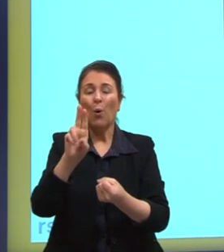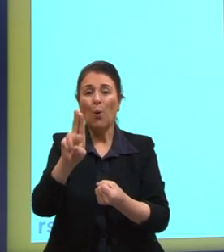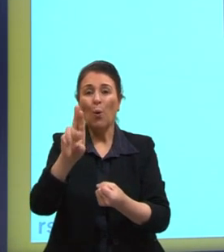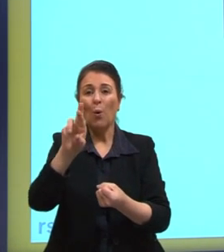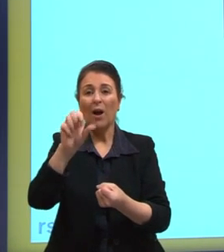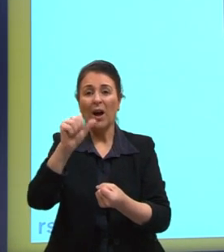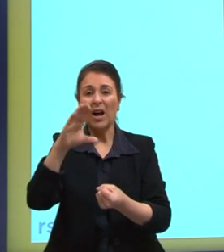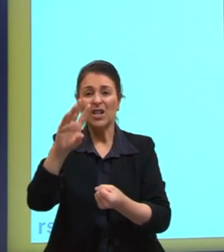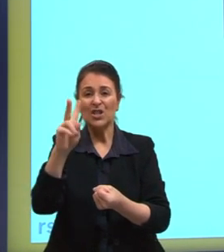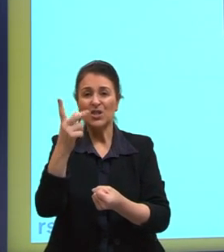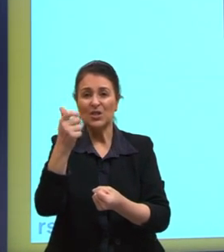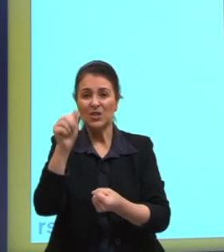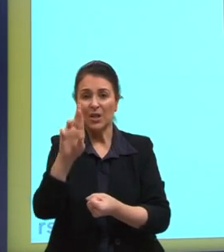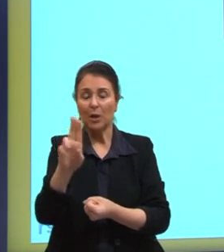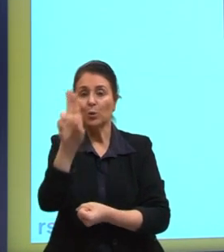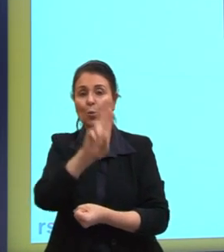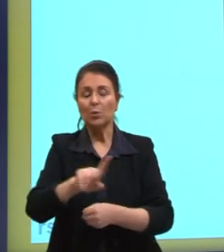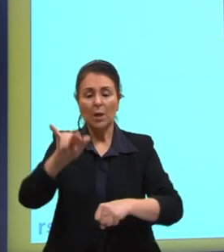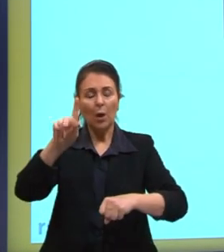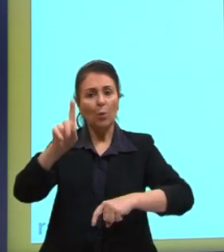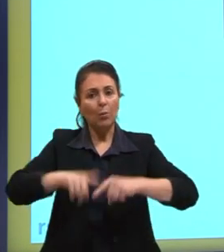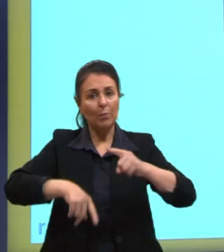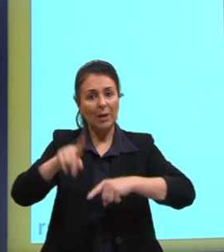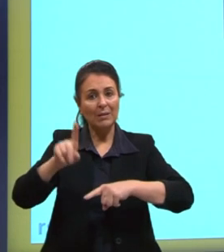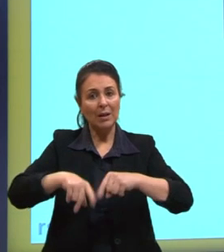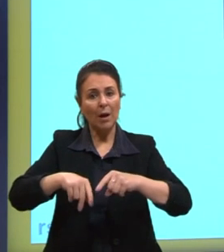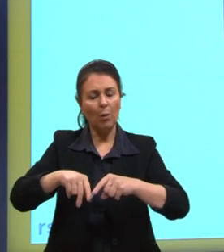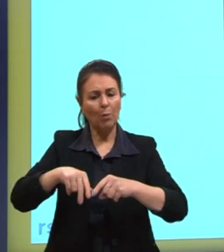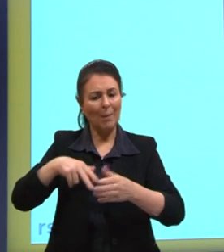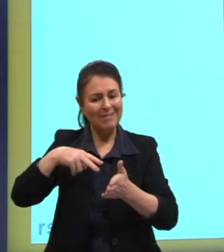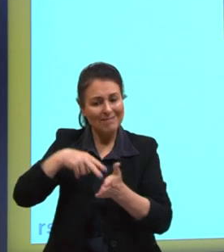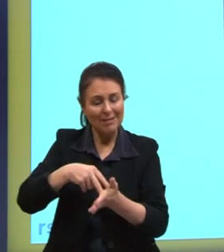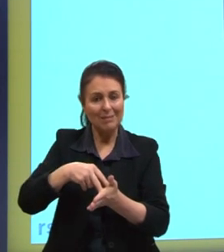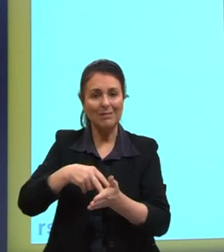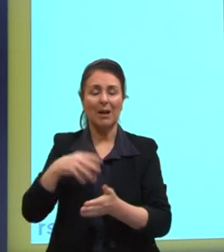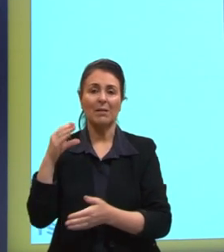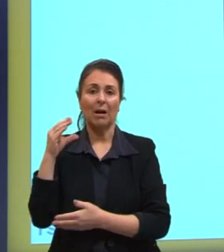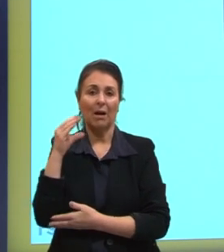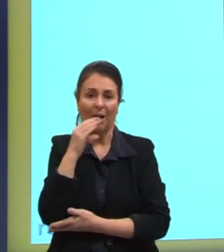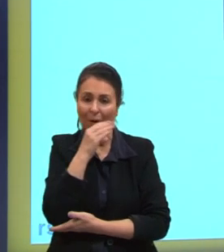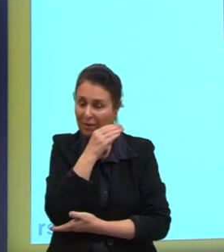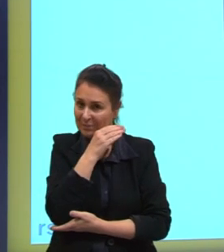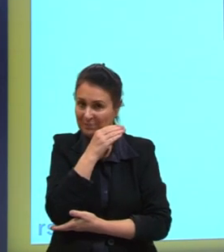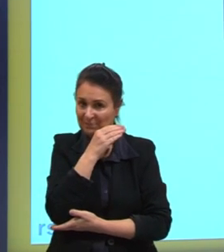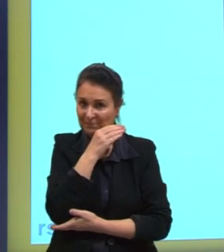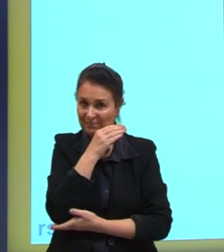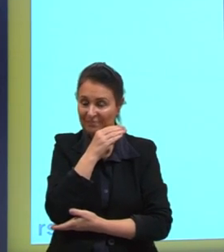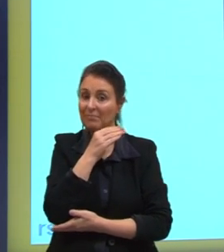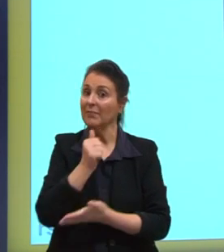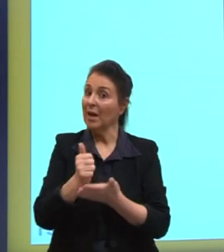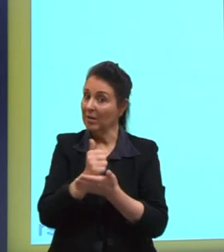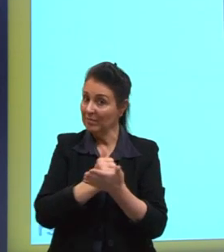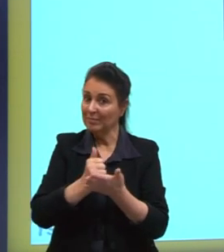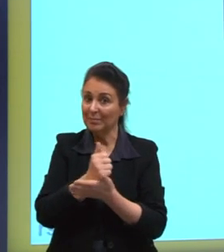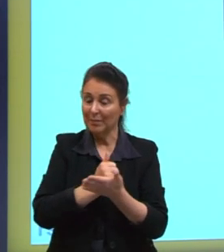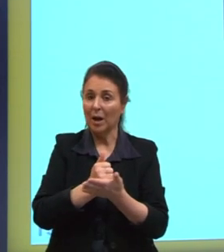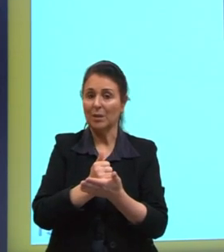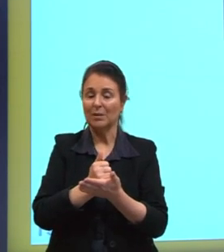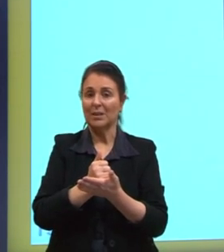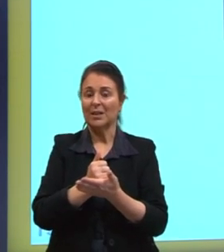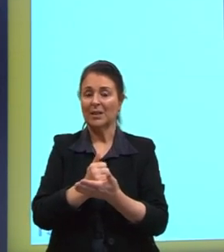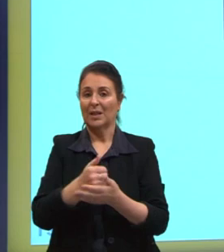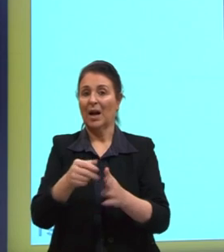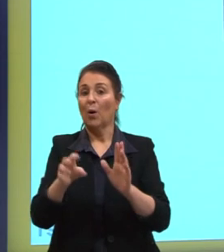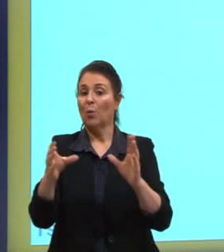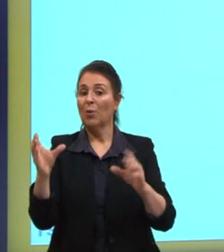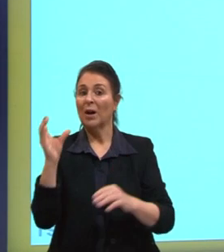um material diferente. Um material mais resistente ao calor, basicamente. a gente pode, a esse recebimento de